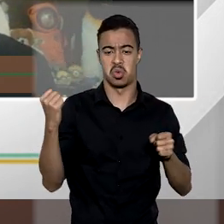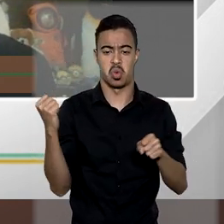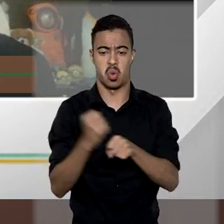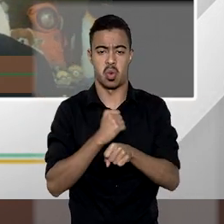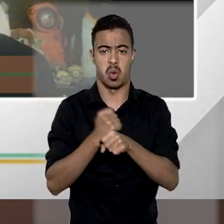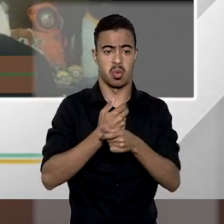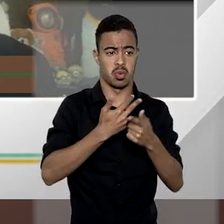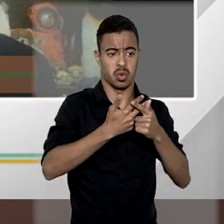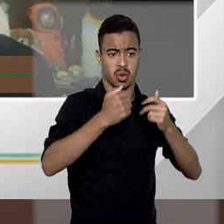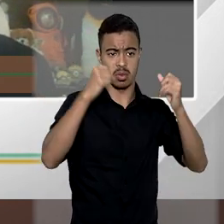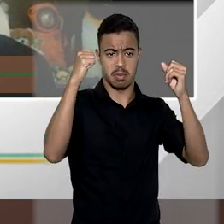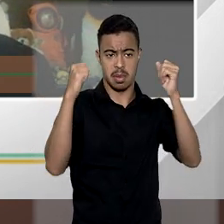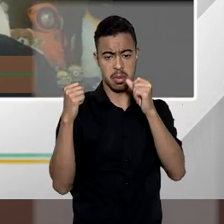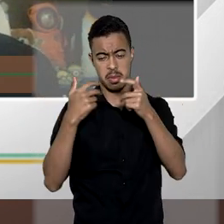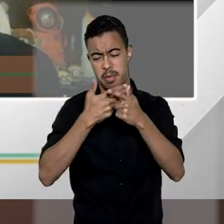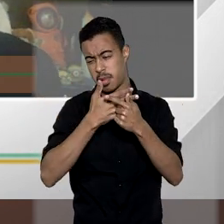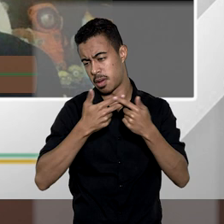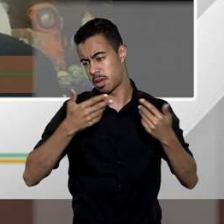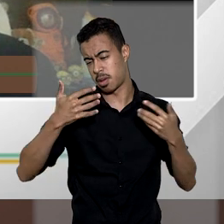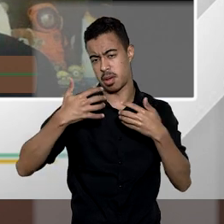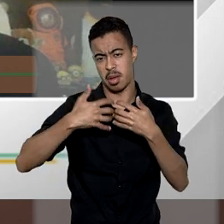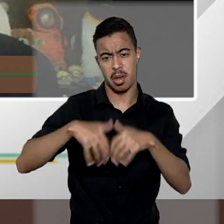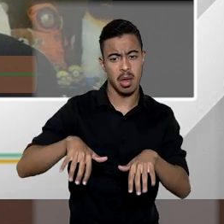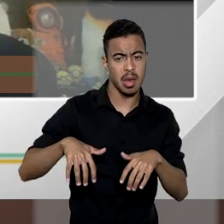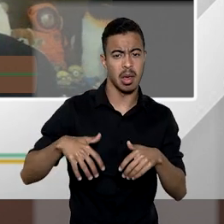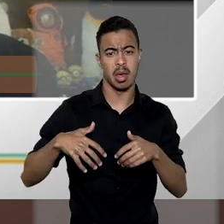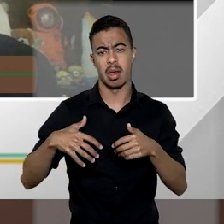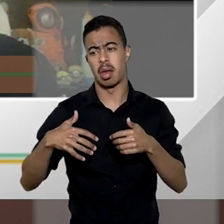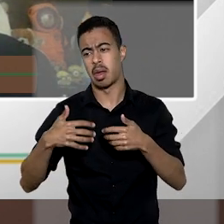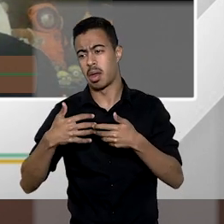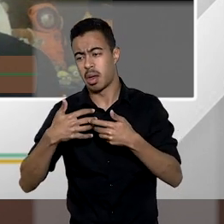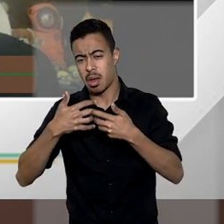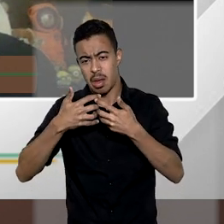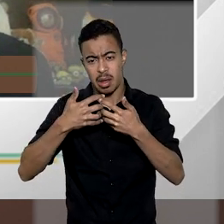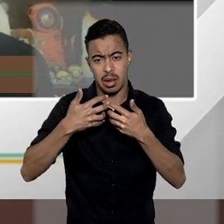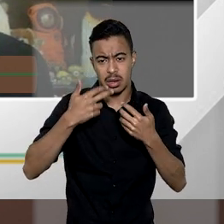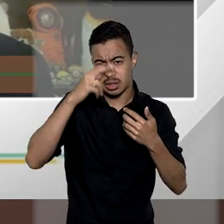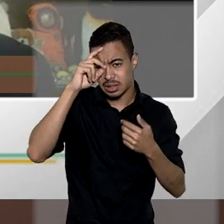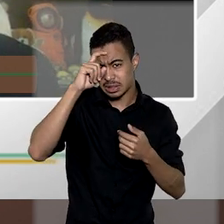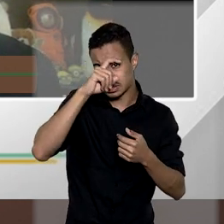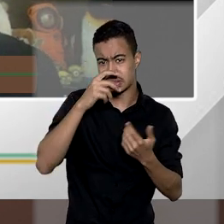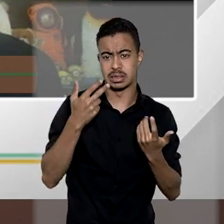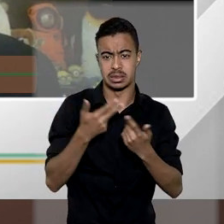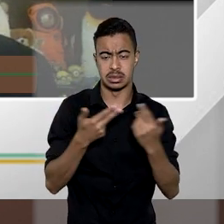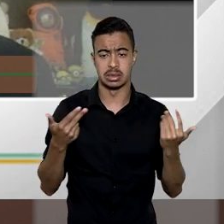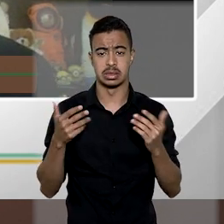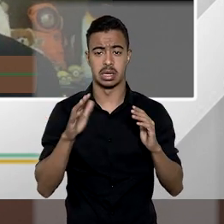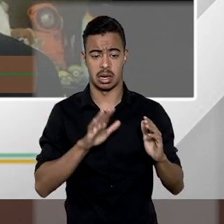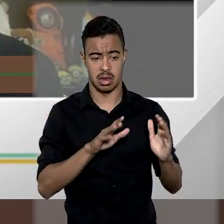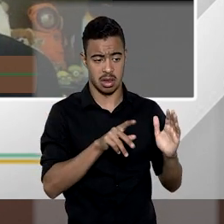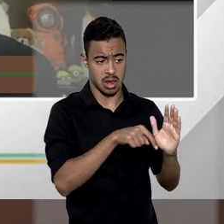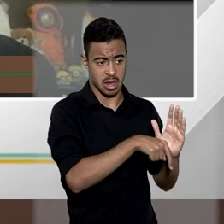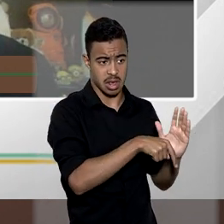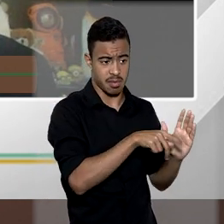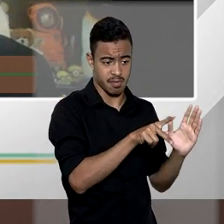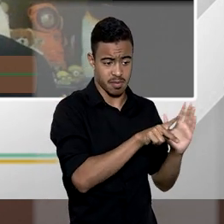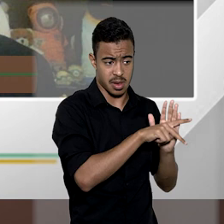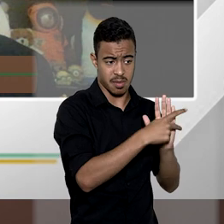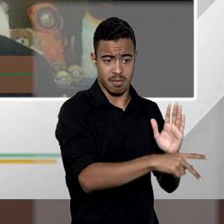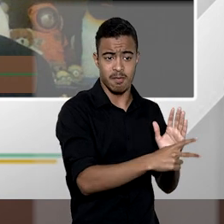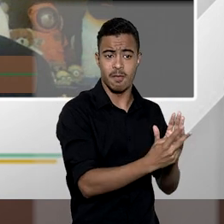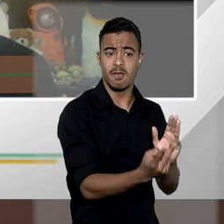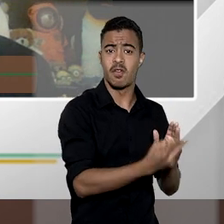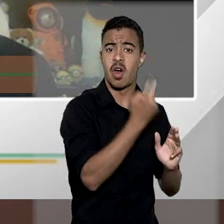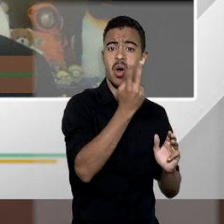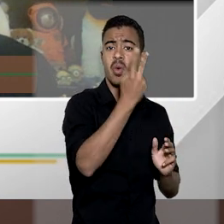para essa obra urgente são de tal natureza e de tal extensão que o bem não só perde praticamente toda a sua